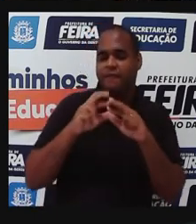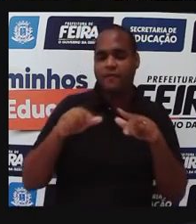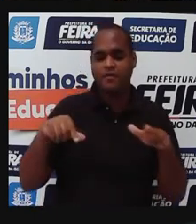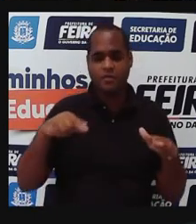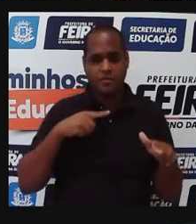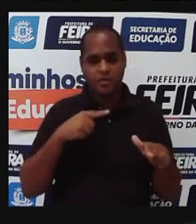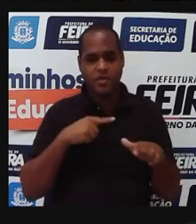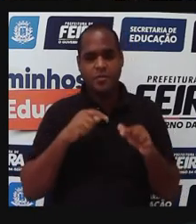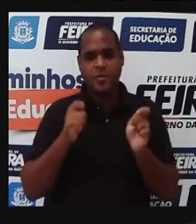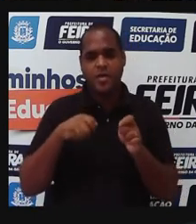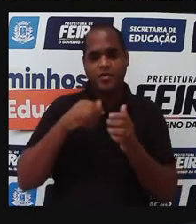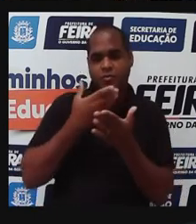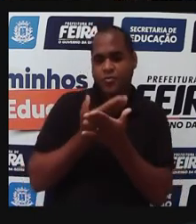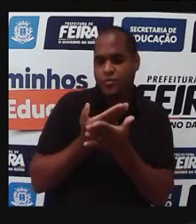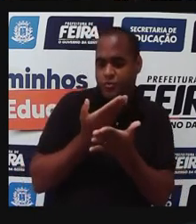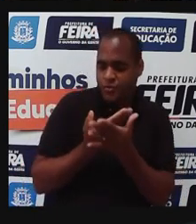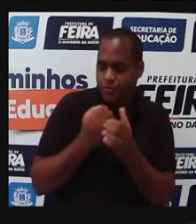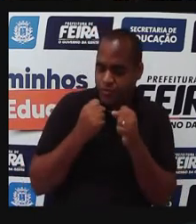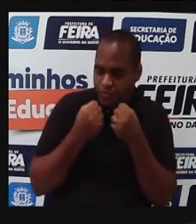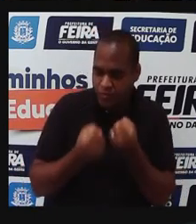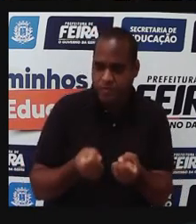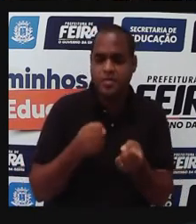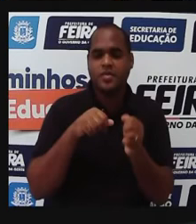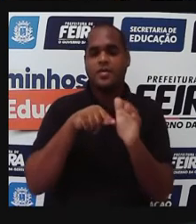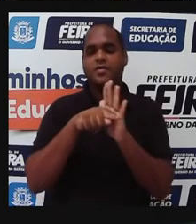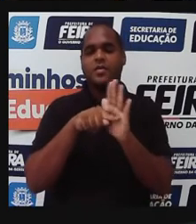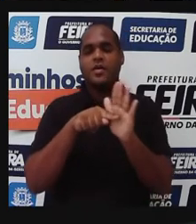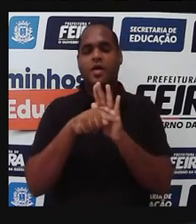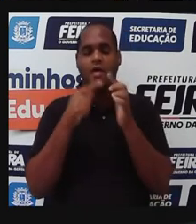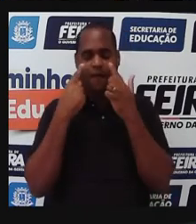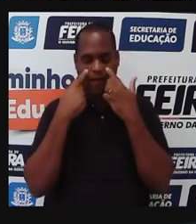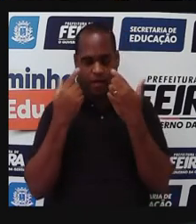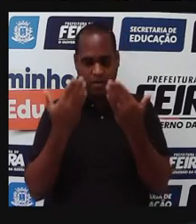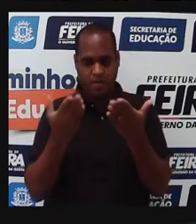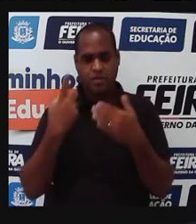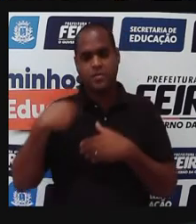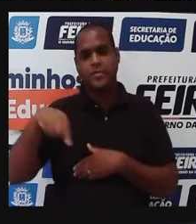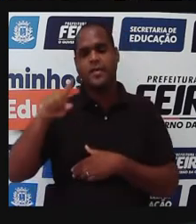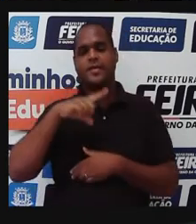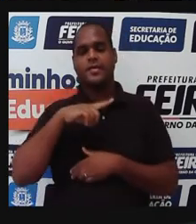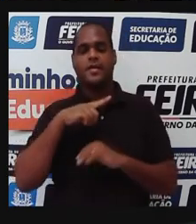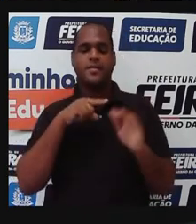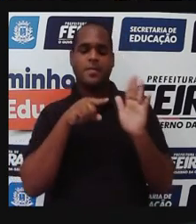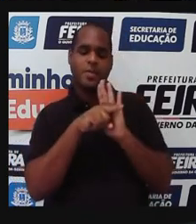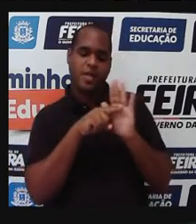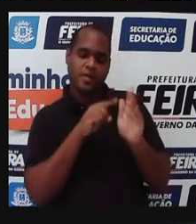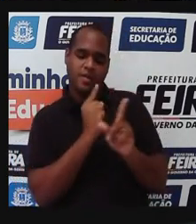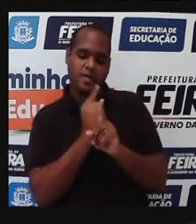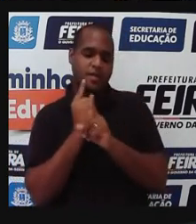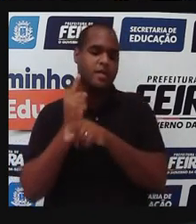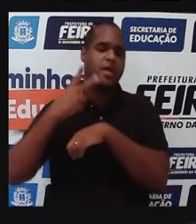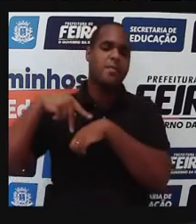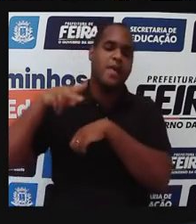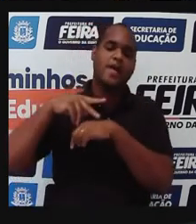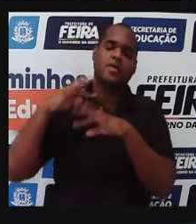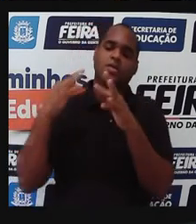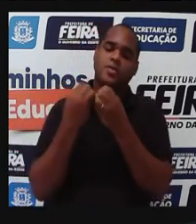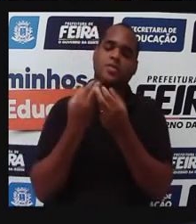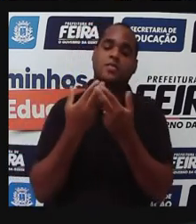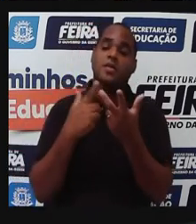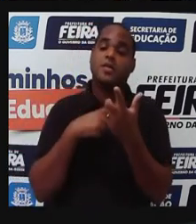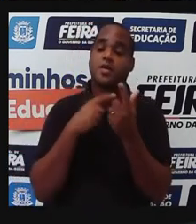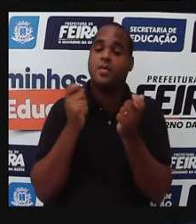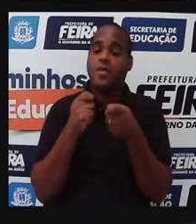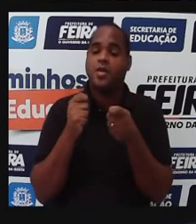um estudo mais aprofundado, acaba olhando para nós, né, nossos, esses todos os países aqui, e vendo